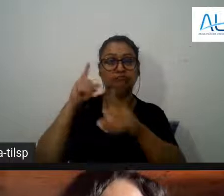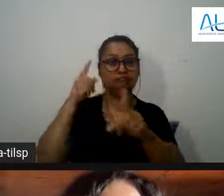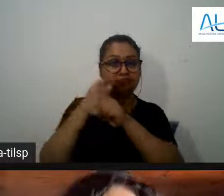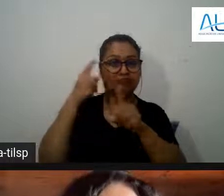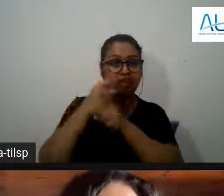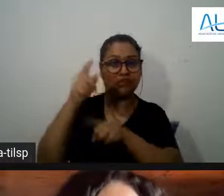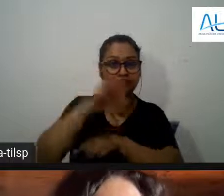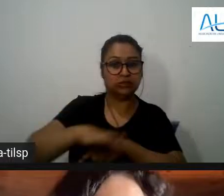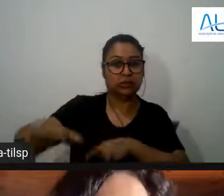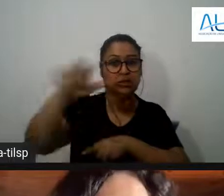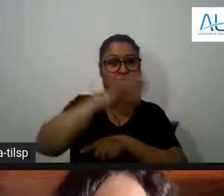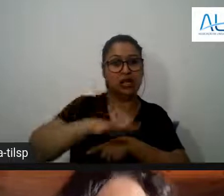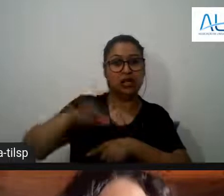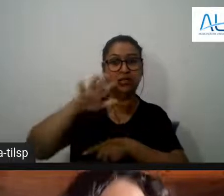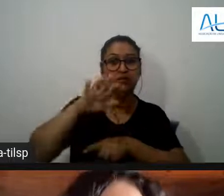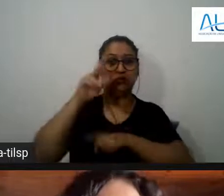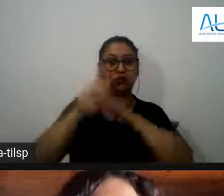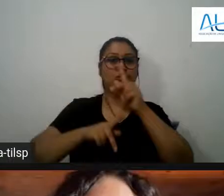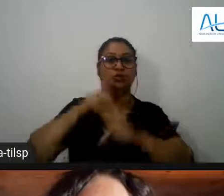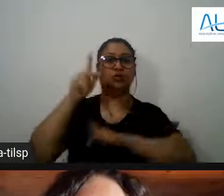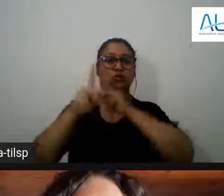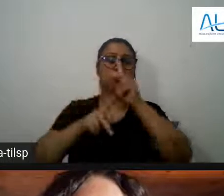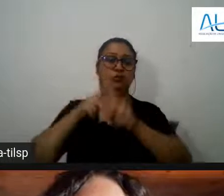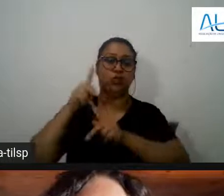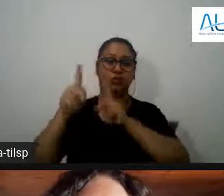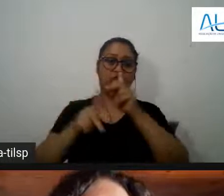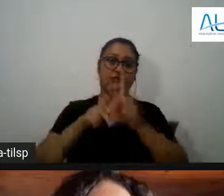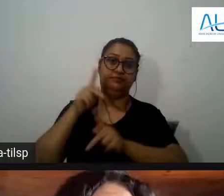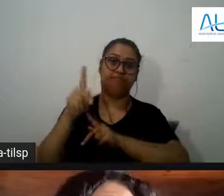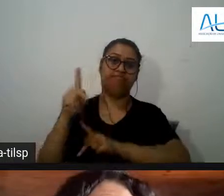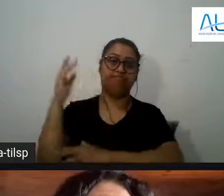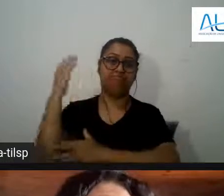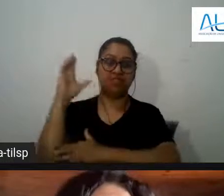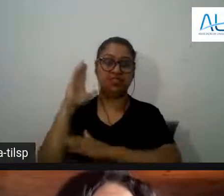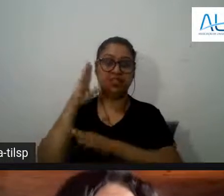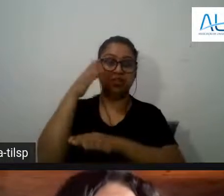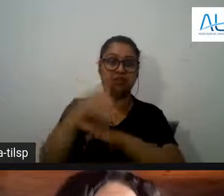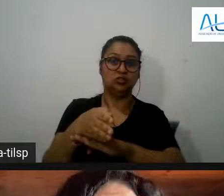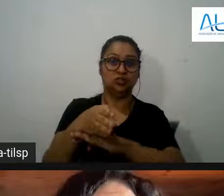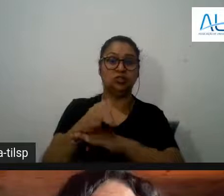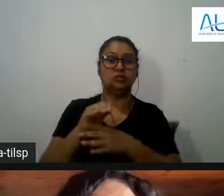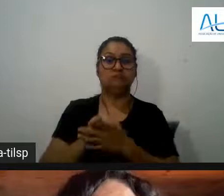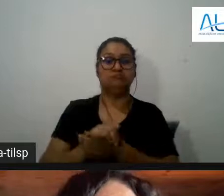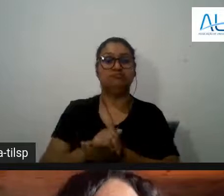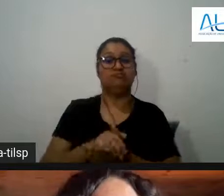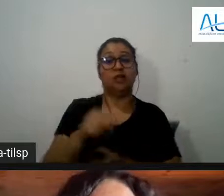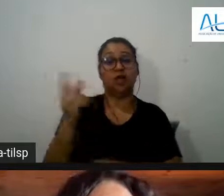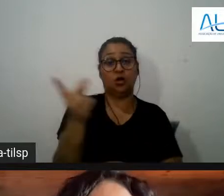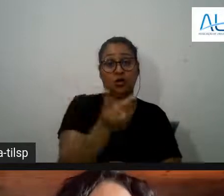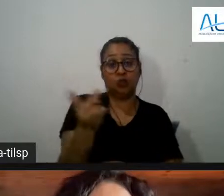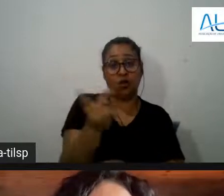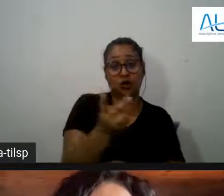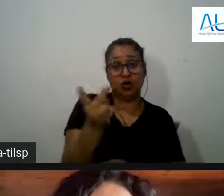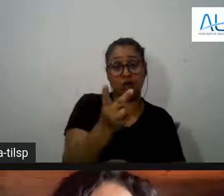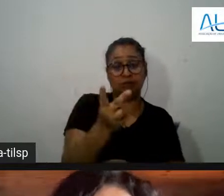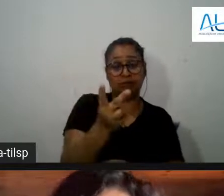para que haja um desenvolvimento e hoje vocês duas mostram